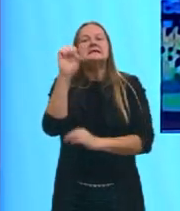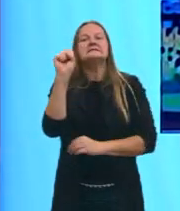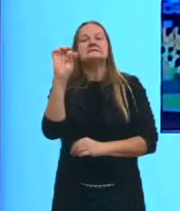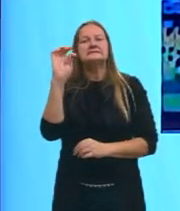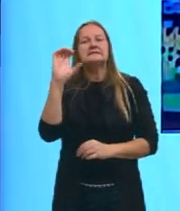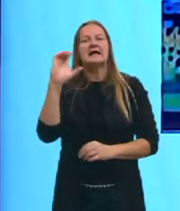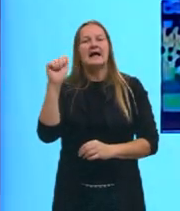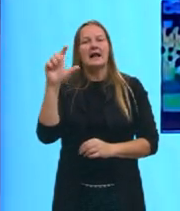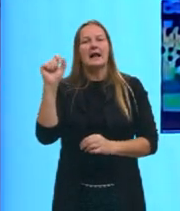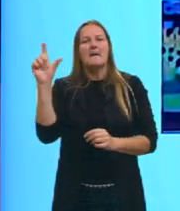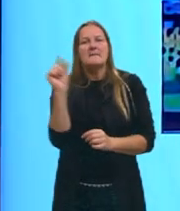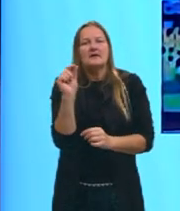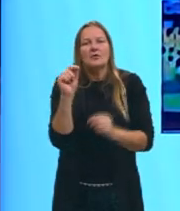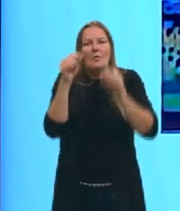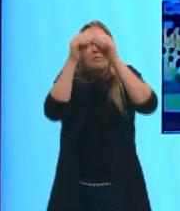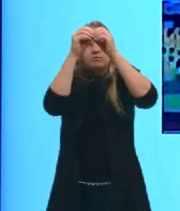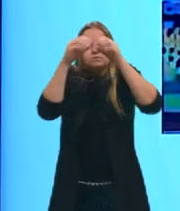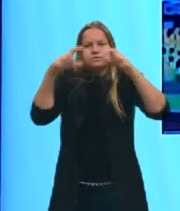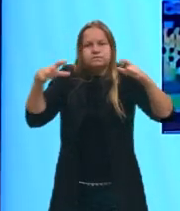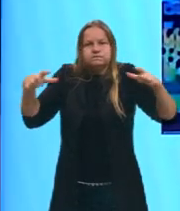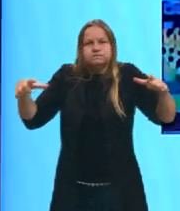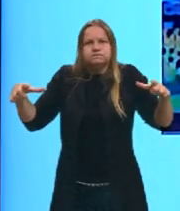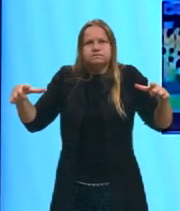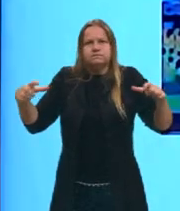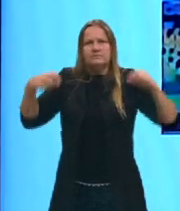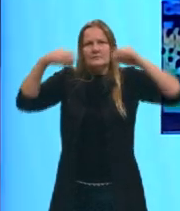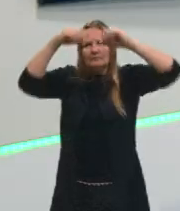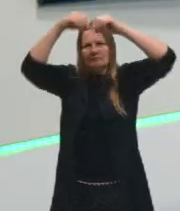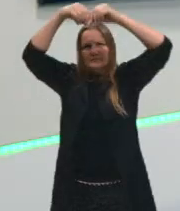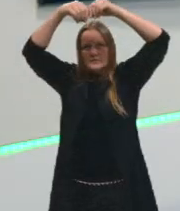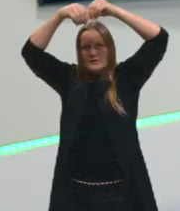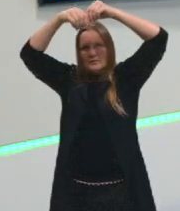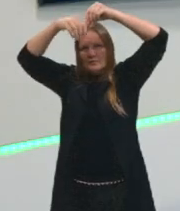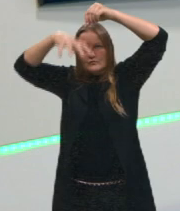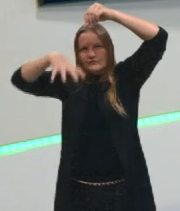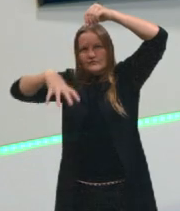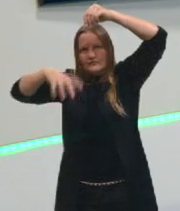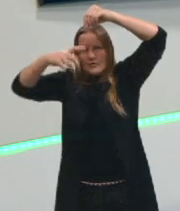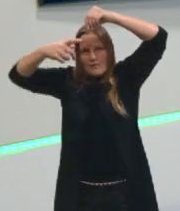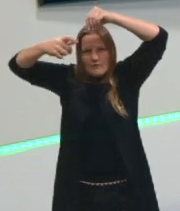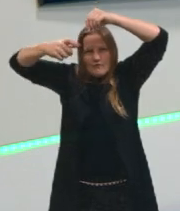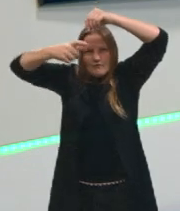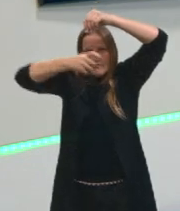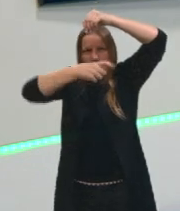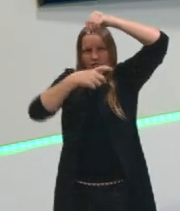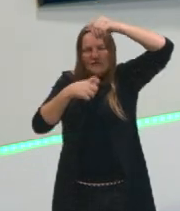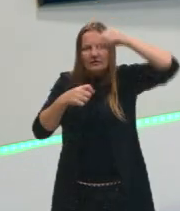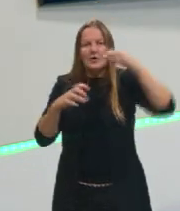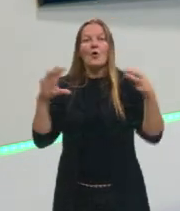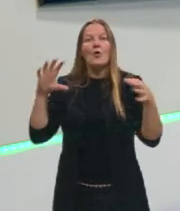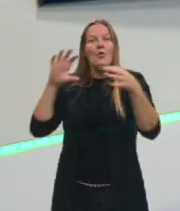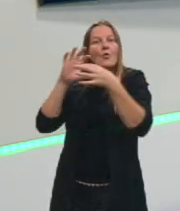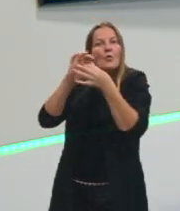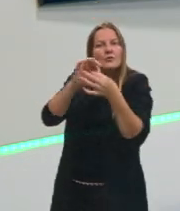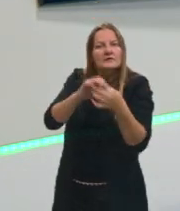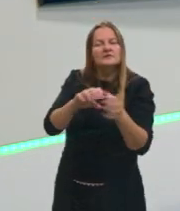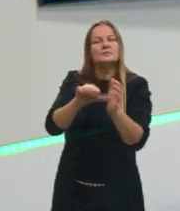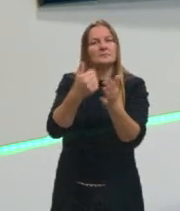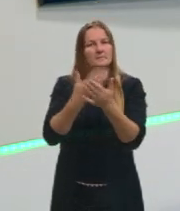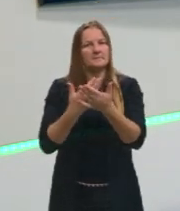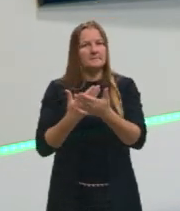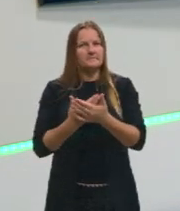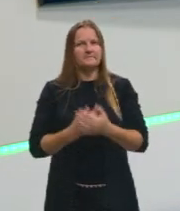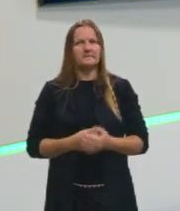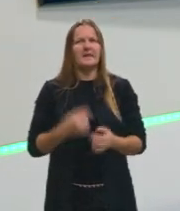pequena, terreno muito grande. Está fechando com aquela nossa primeira aulinha, tá, gurizada? E aqui algumas